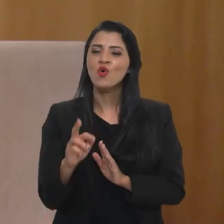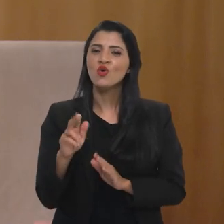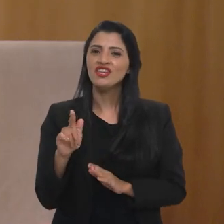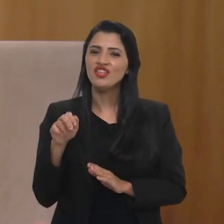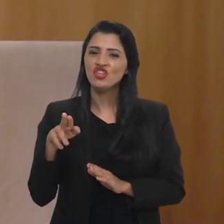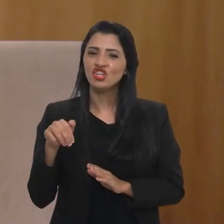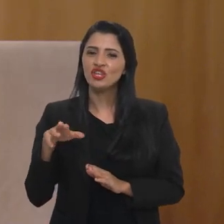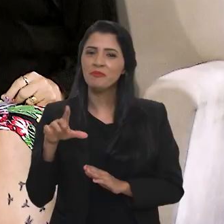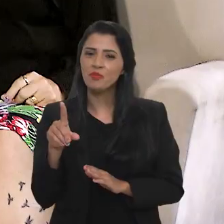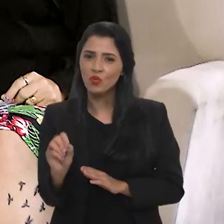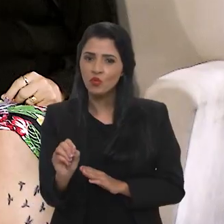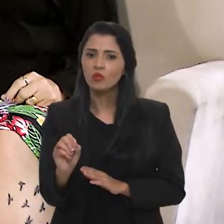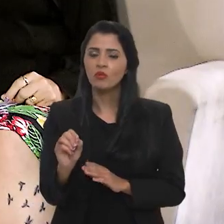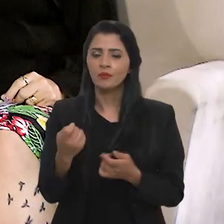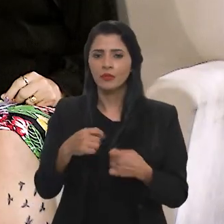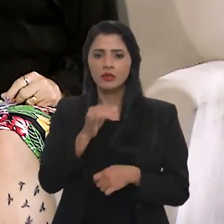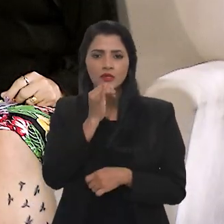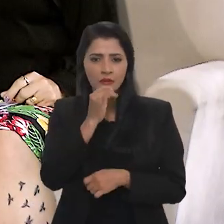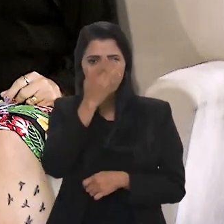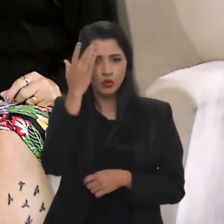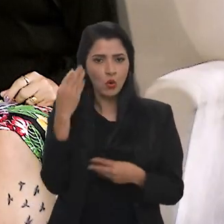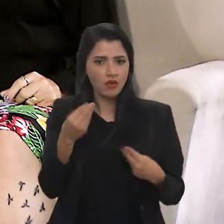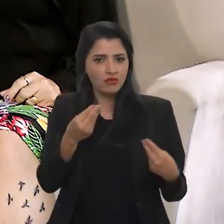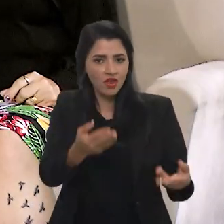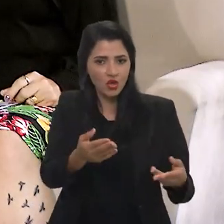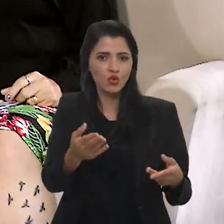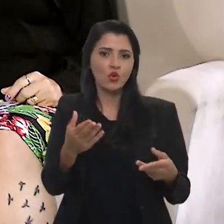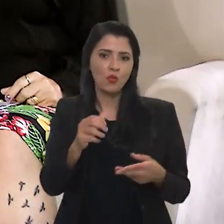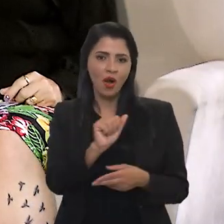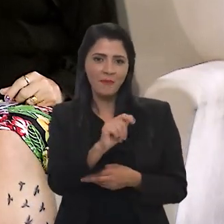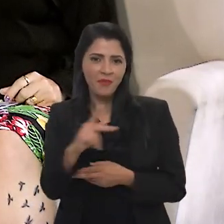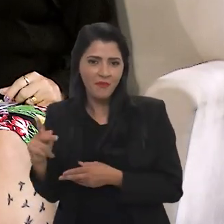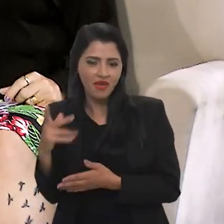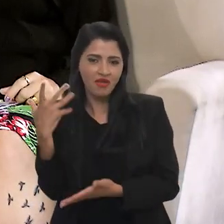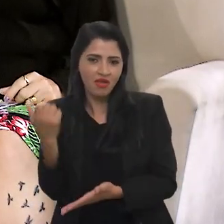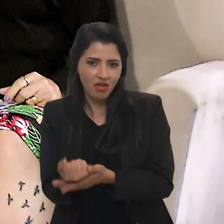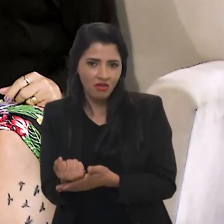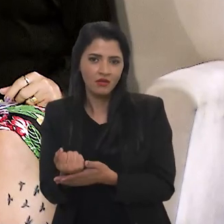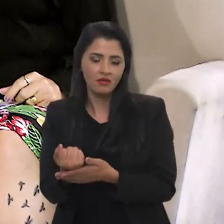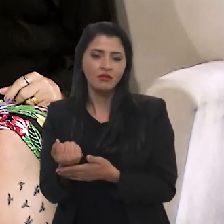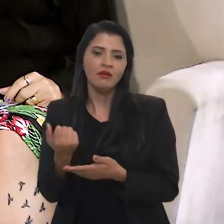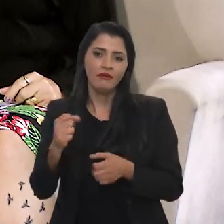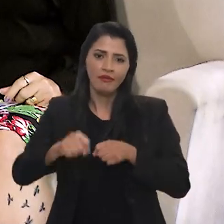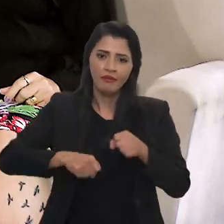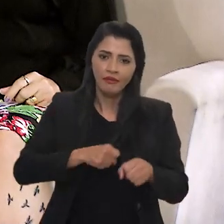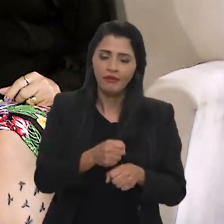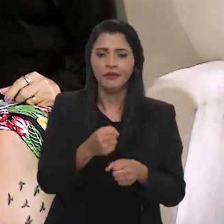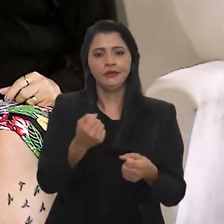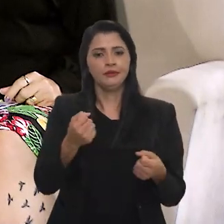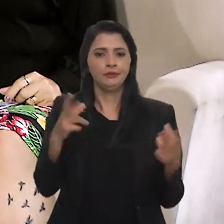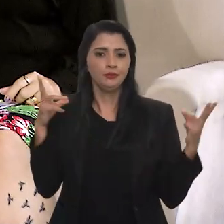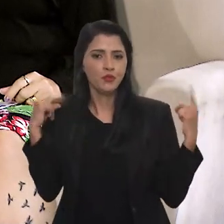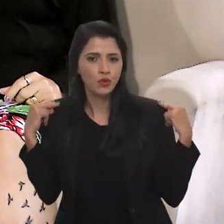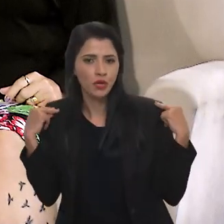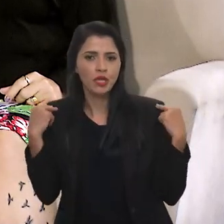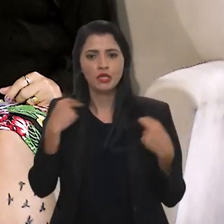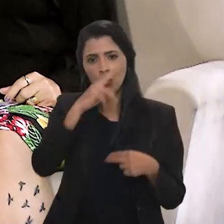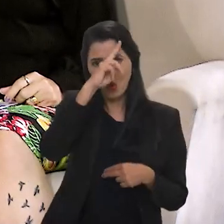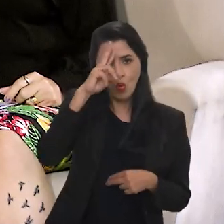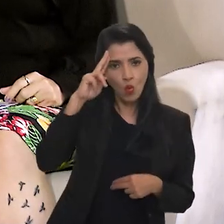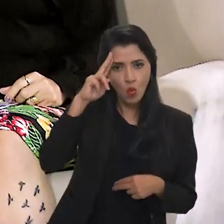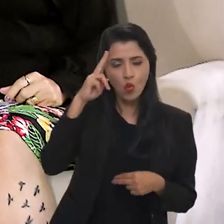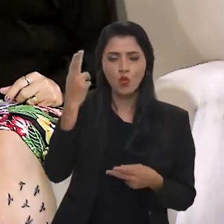digitais, ele tem uma gestão... Ou seja, entregadores por aplicativos, né? É, o que a chama... Motoristas do Uber...